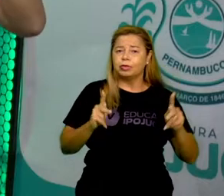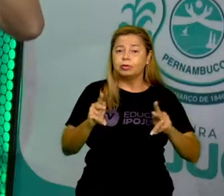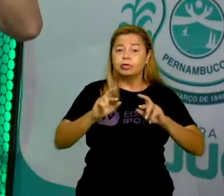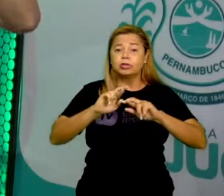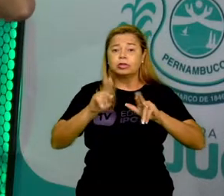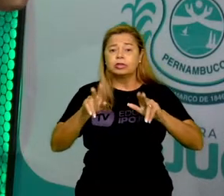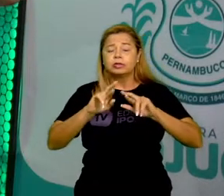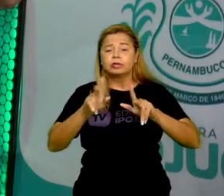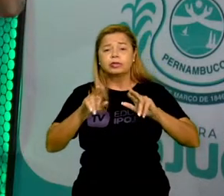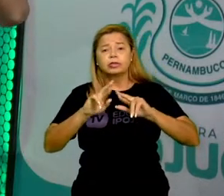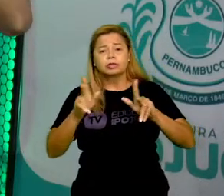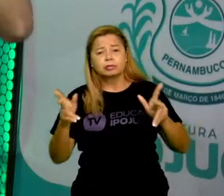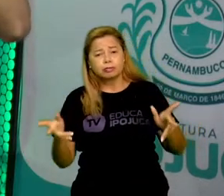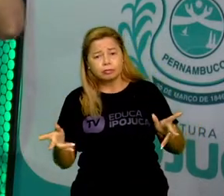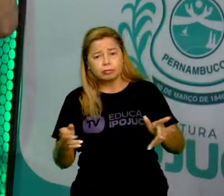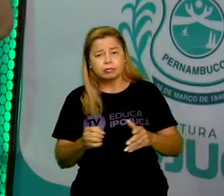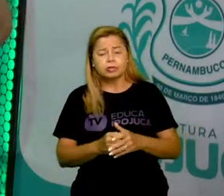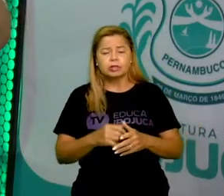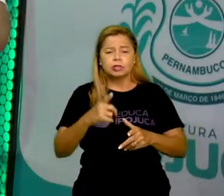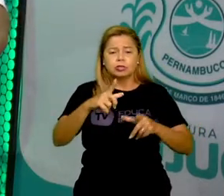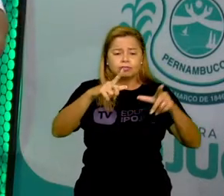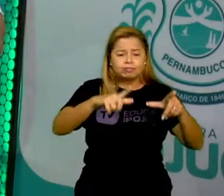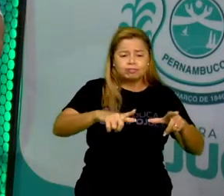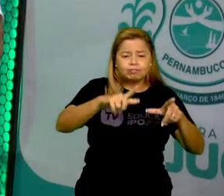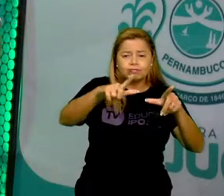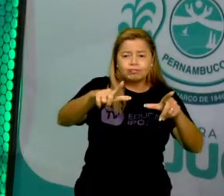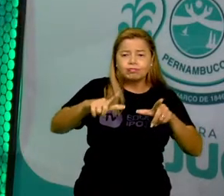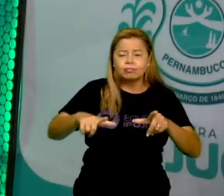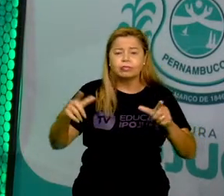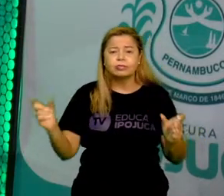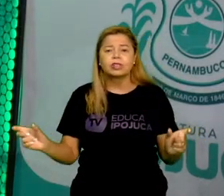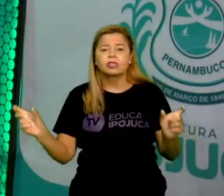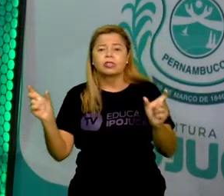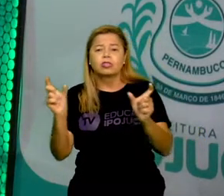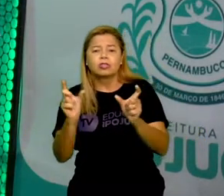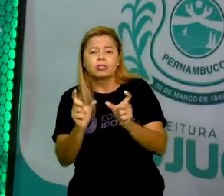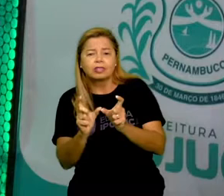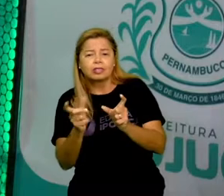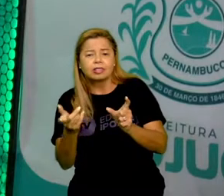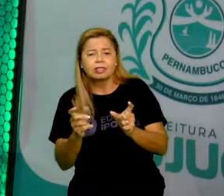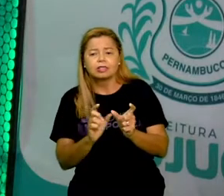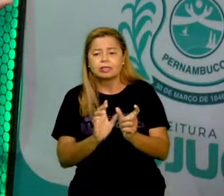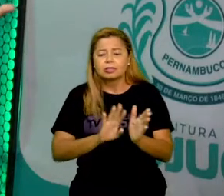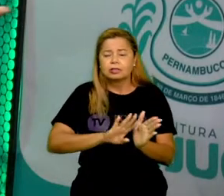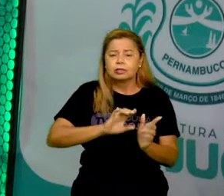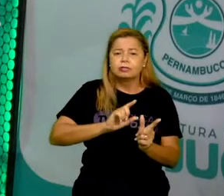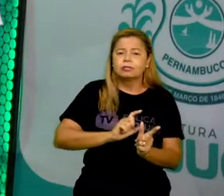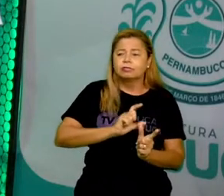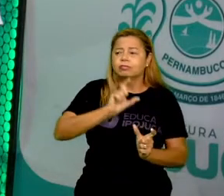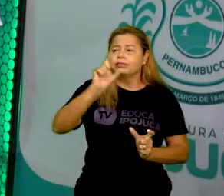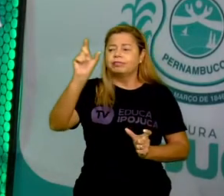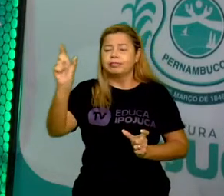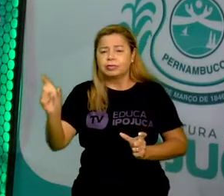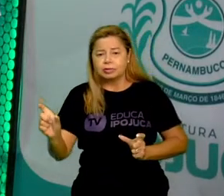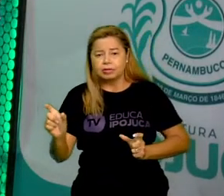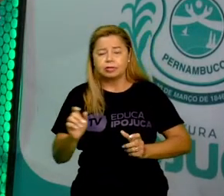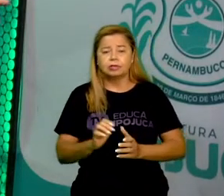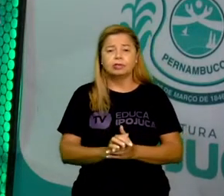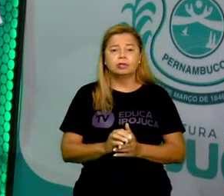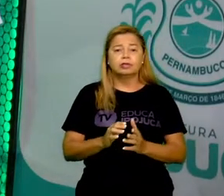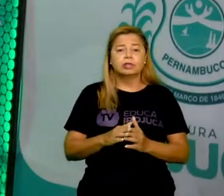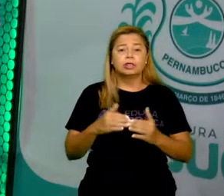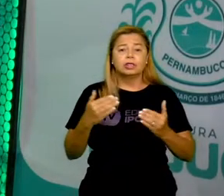localizando, se estabelecendo em várias regiões e essas regiões foram tendo